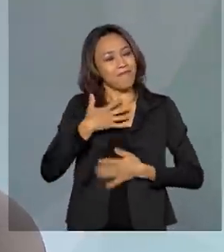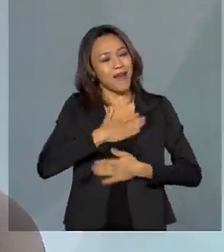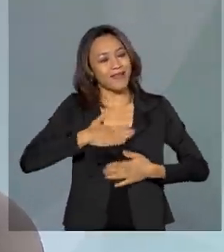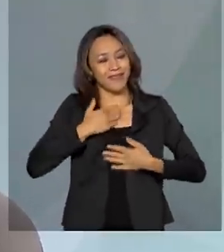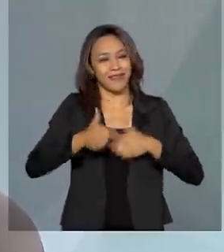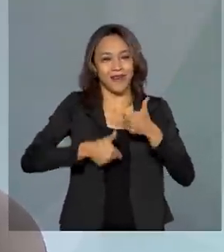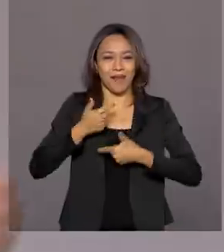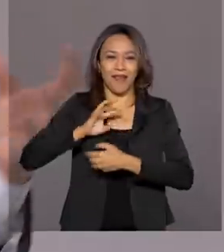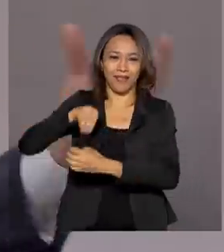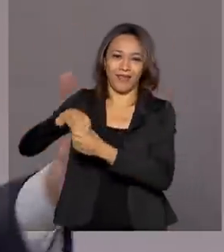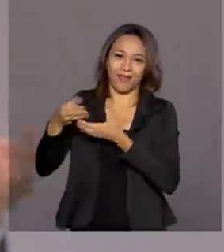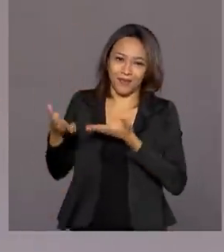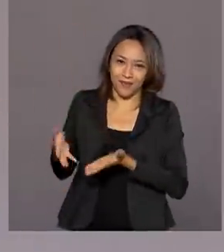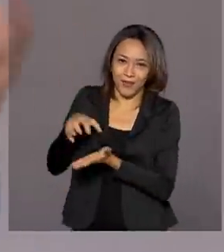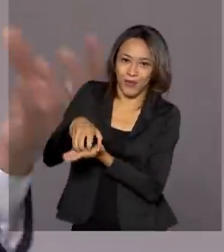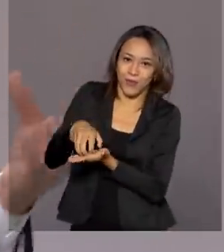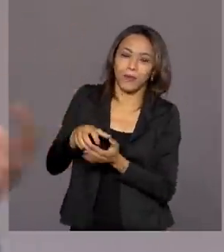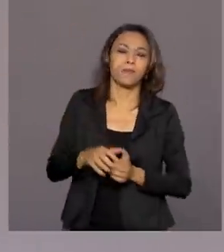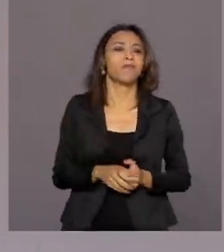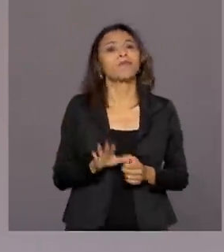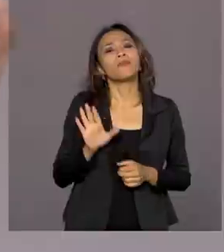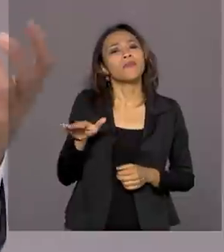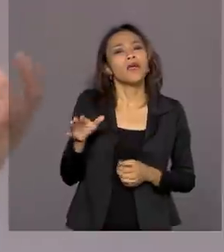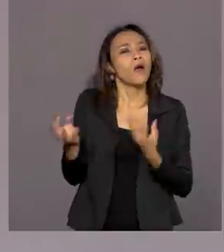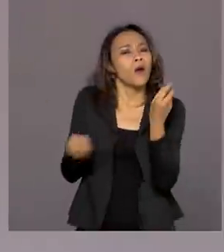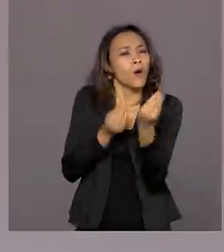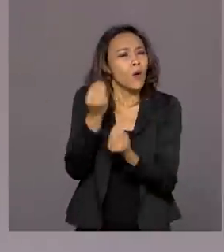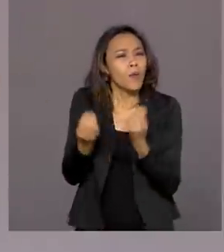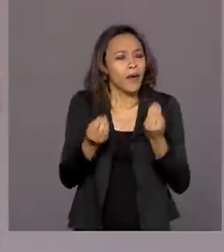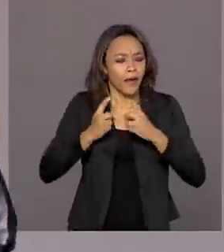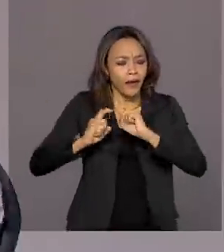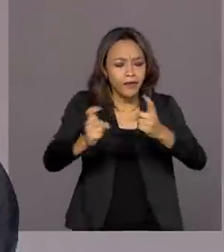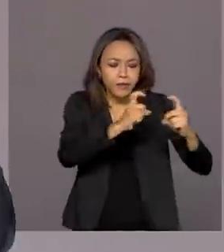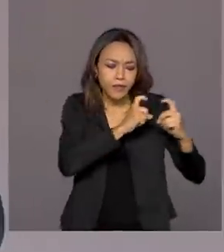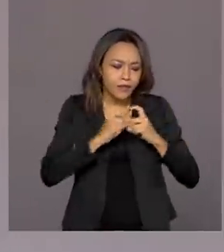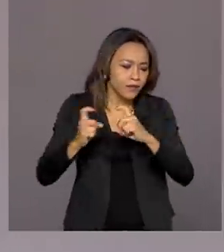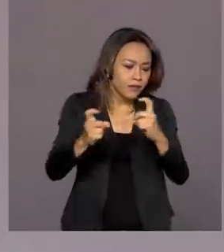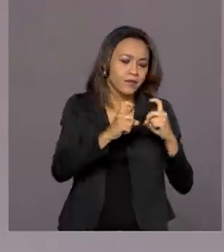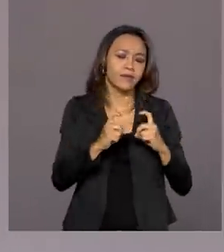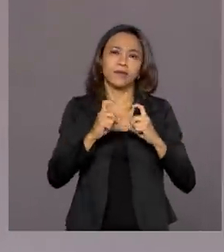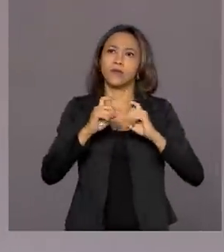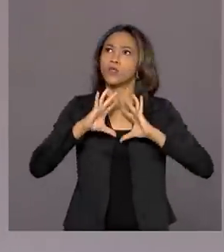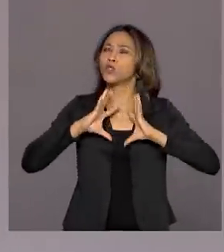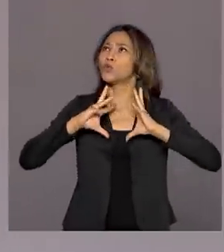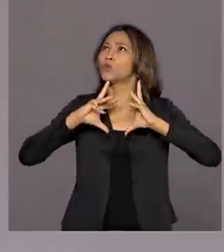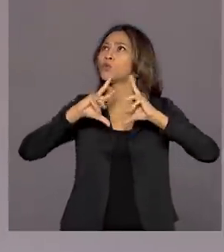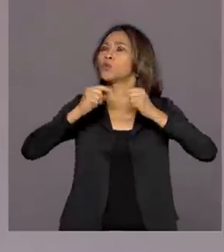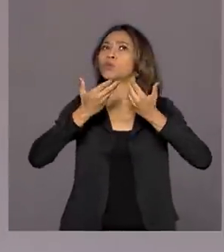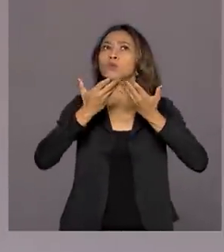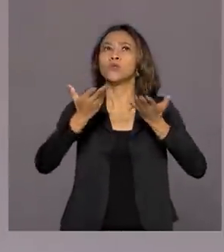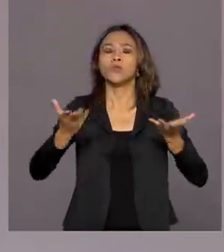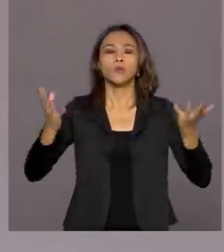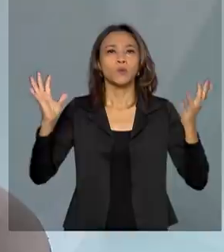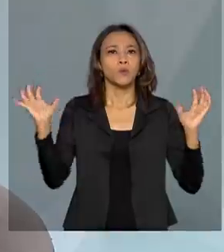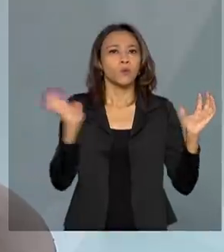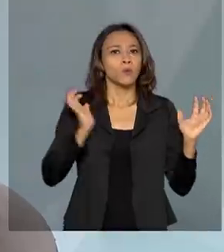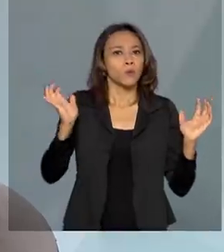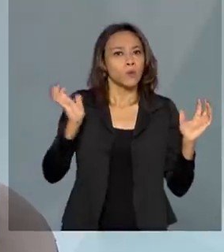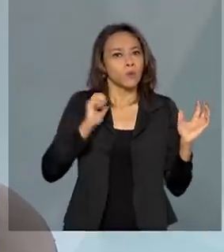patrimônio no IFAM. E como que é fazer a gestão, né, de toda essa riqueza nacional?